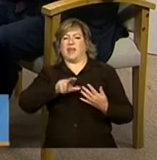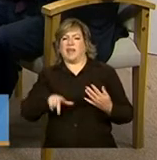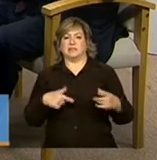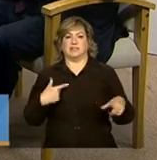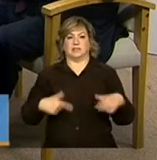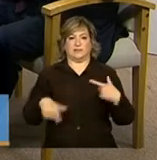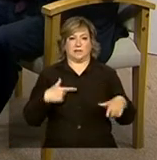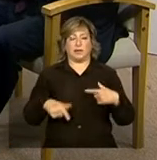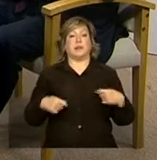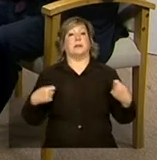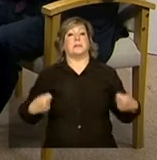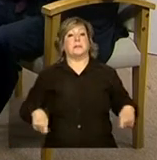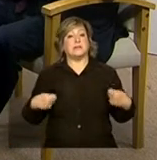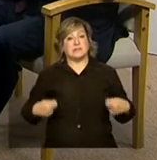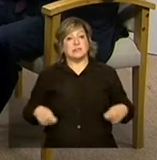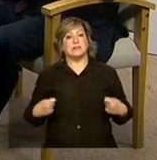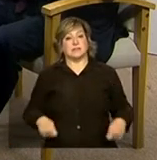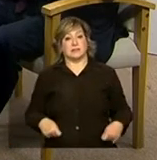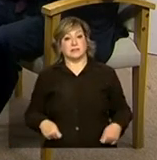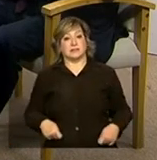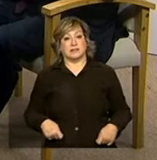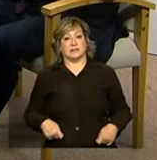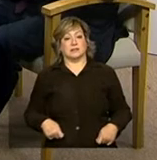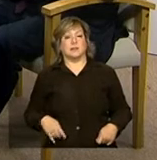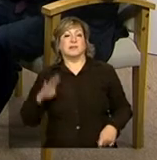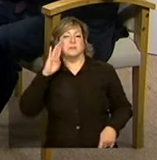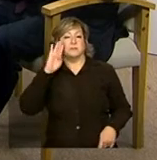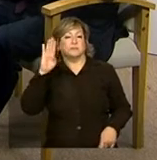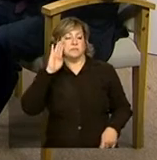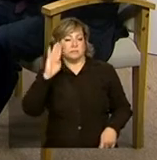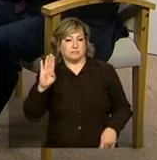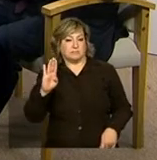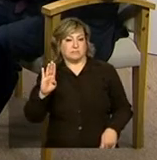precisam, de certa forma, ser priorizadas.